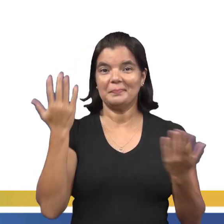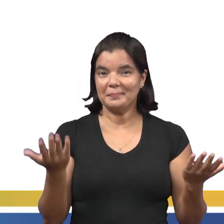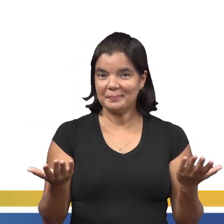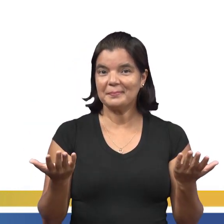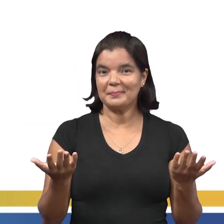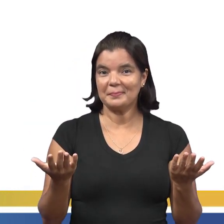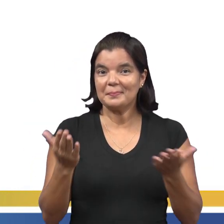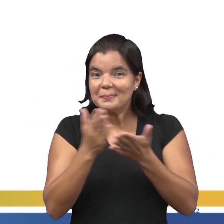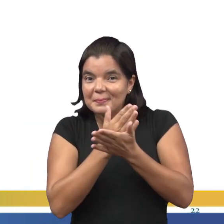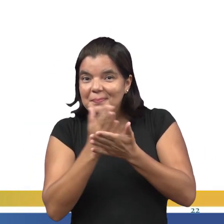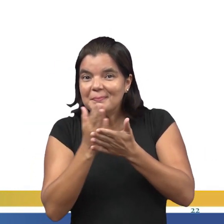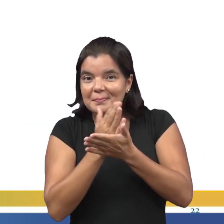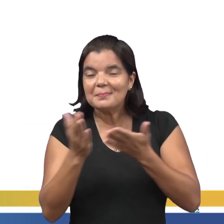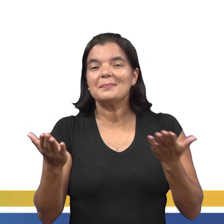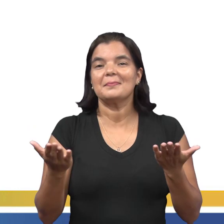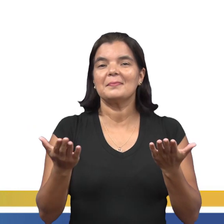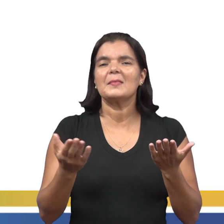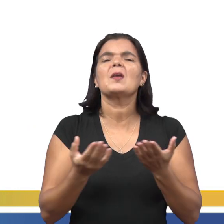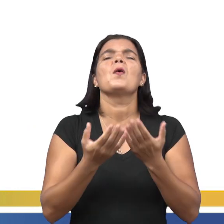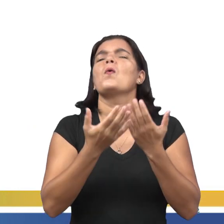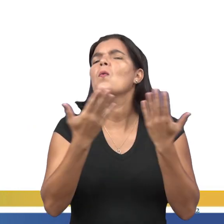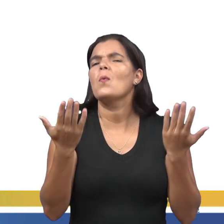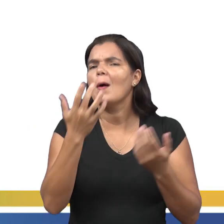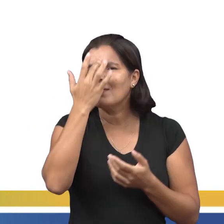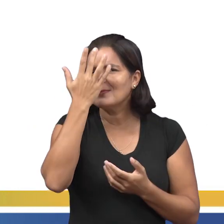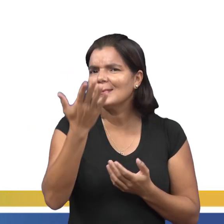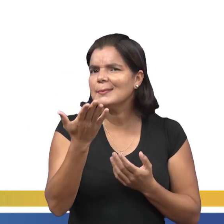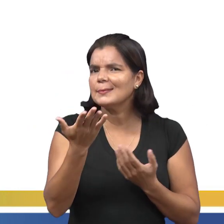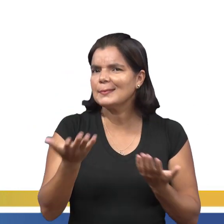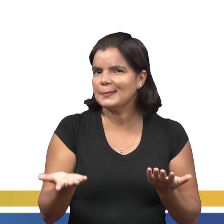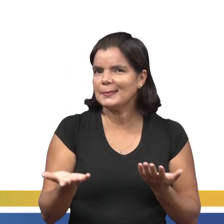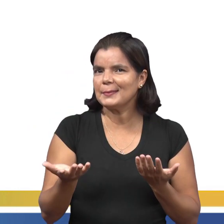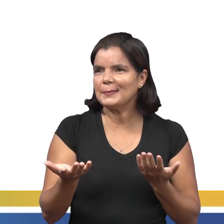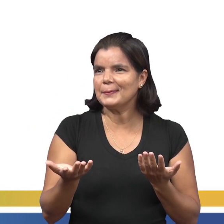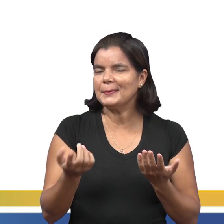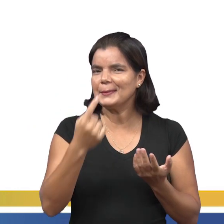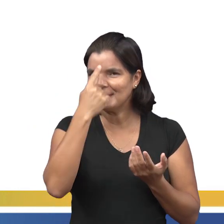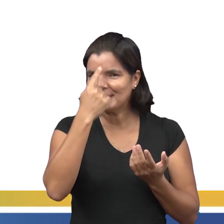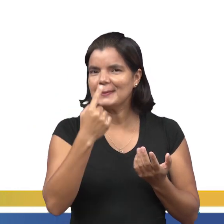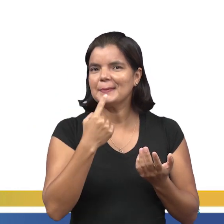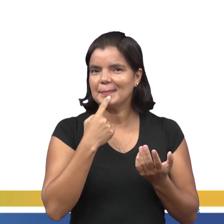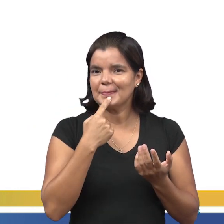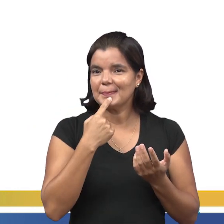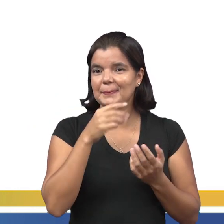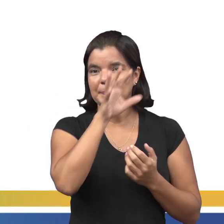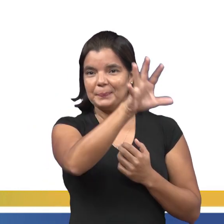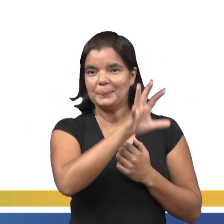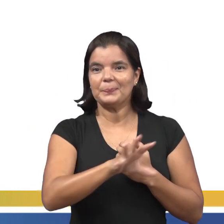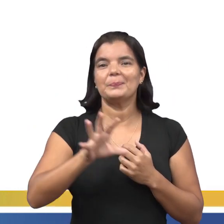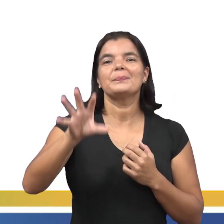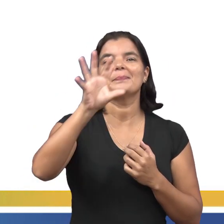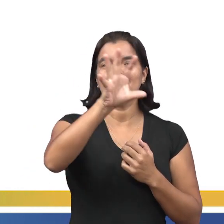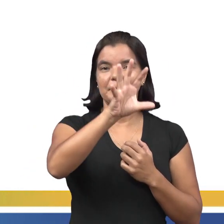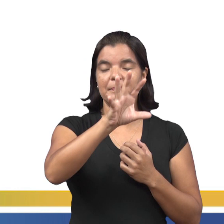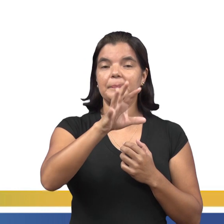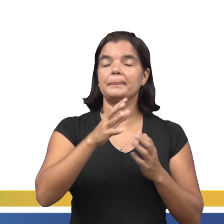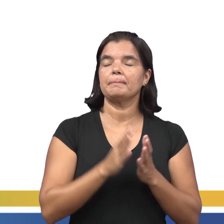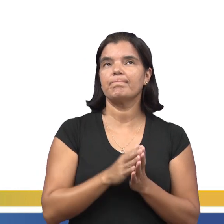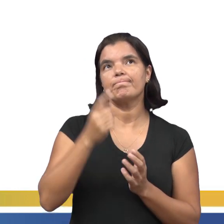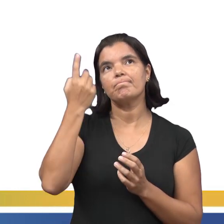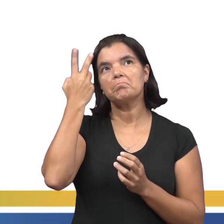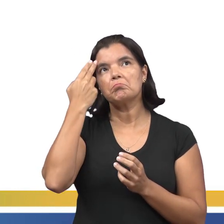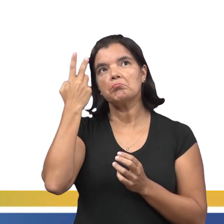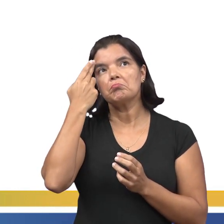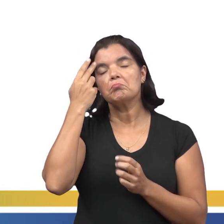por algumas. Qual é a facilidade básica dessa configuração, dessa regionalização? Uma coisa que é